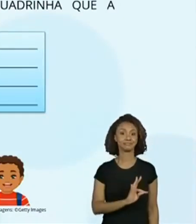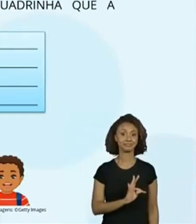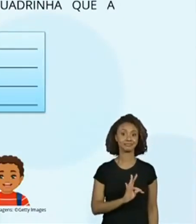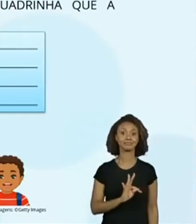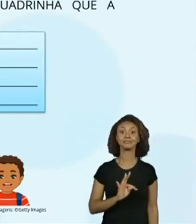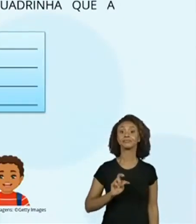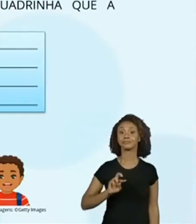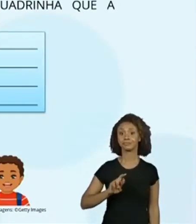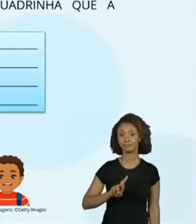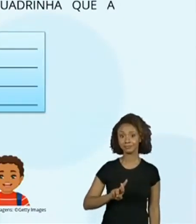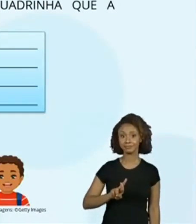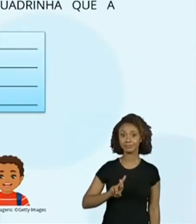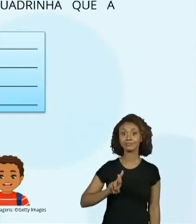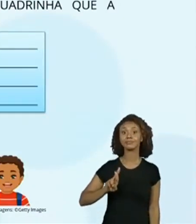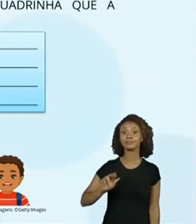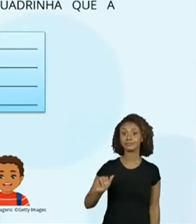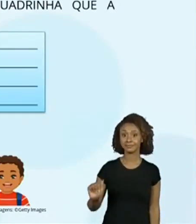o A.